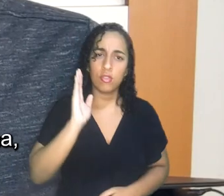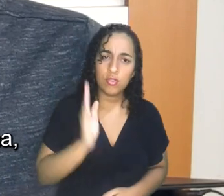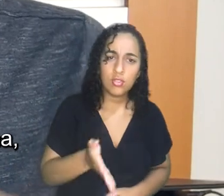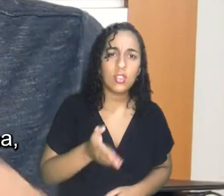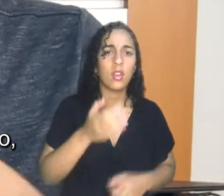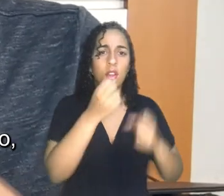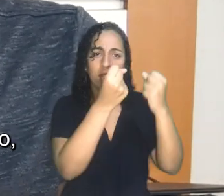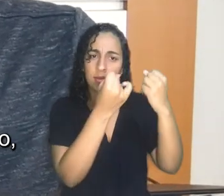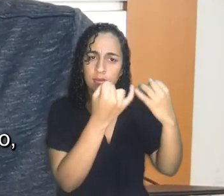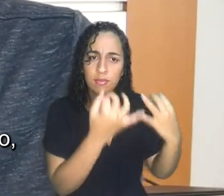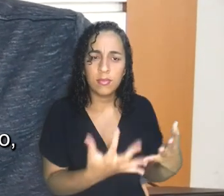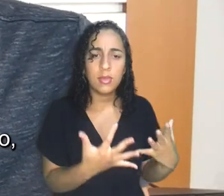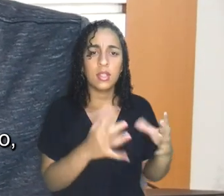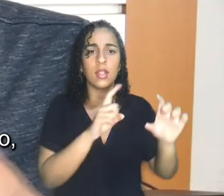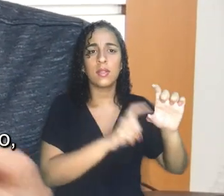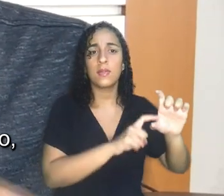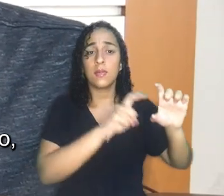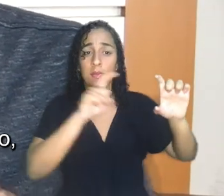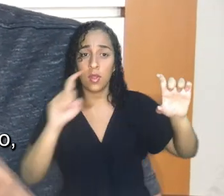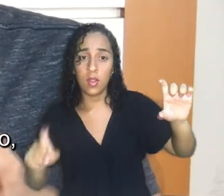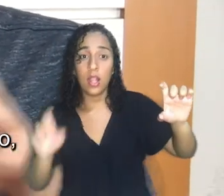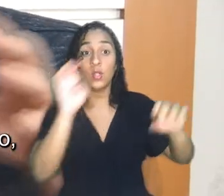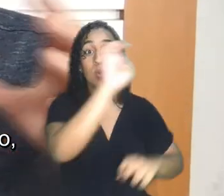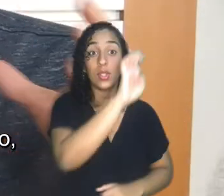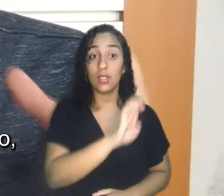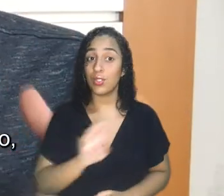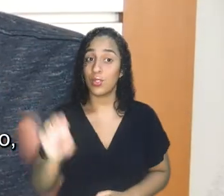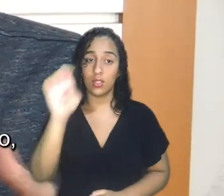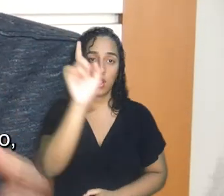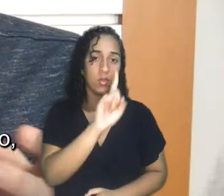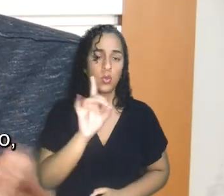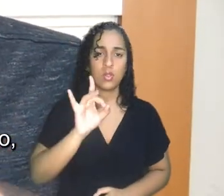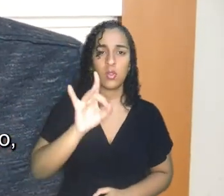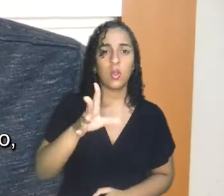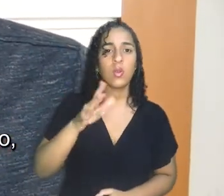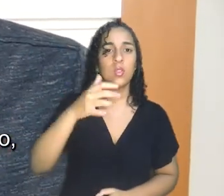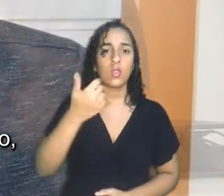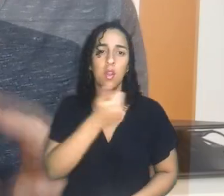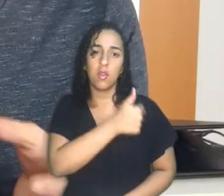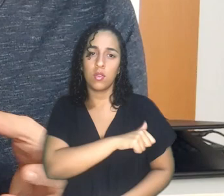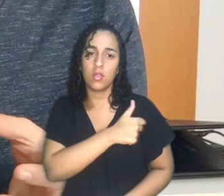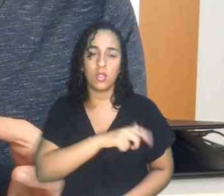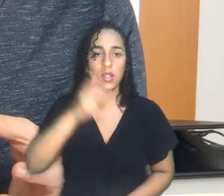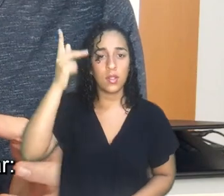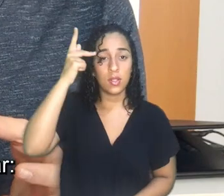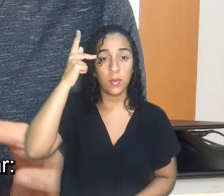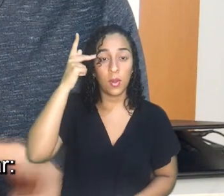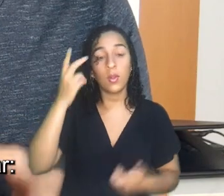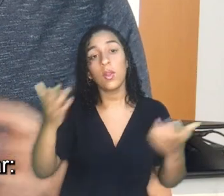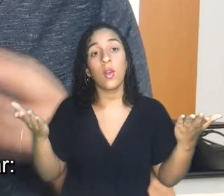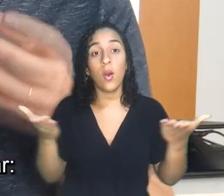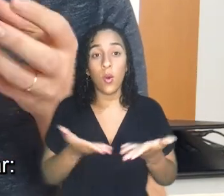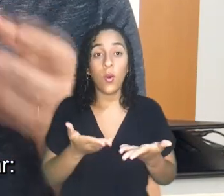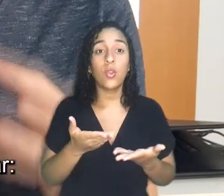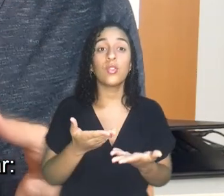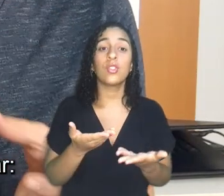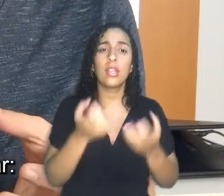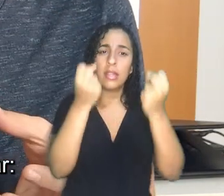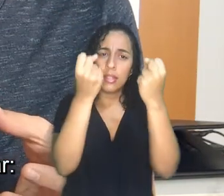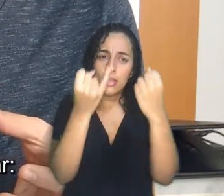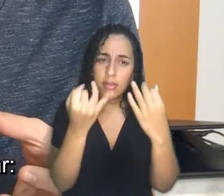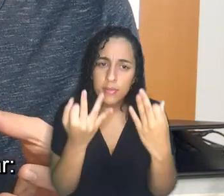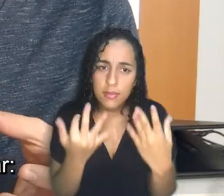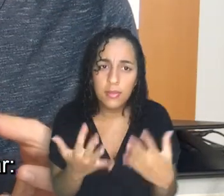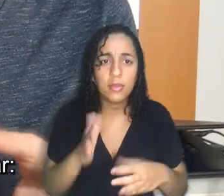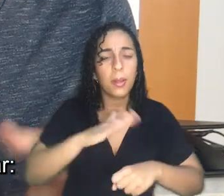sobre a independência para fora do Rio de Janeiro e de São Paulo, que tem aquela narrativa tradicional. E no vídeo de hoje a gente gostaria de continuar o